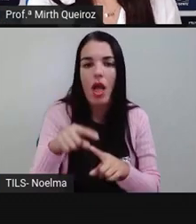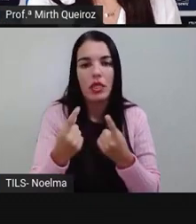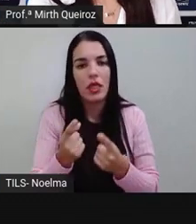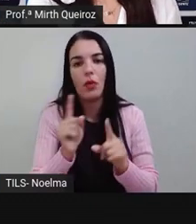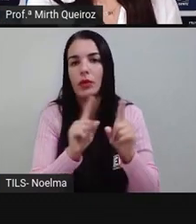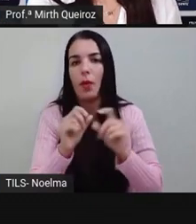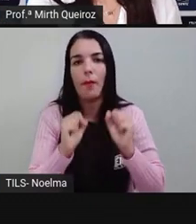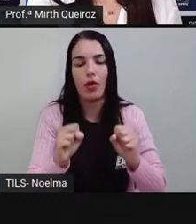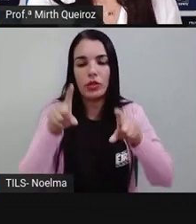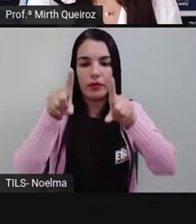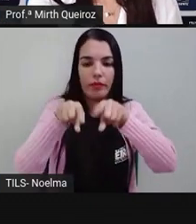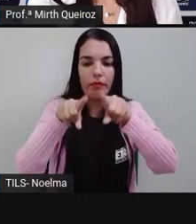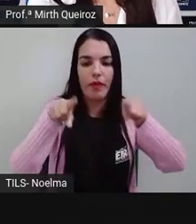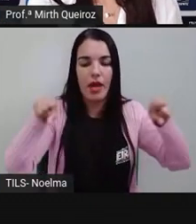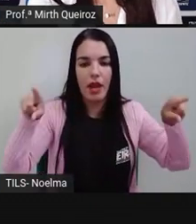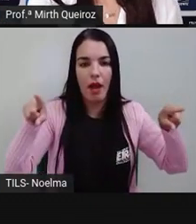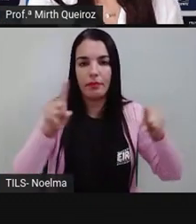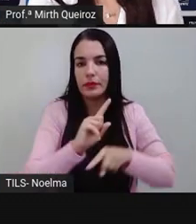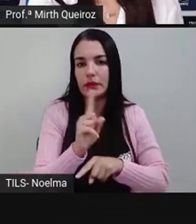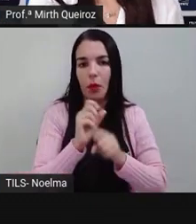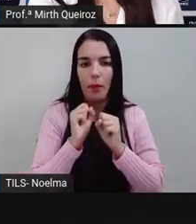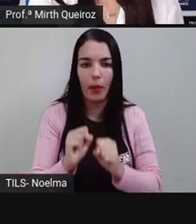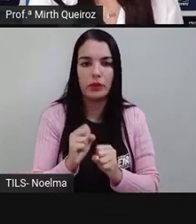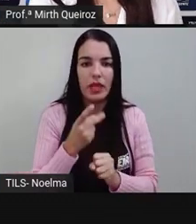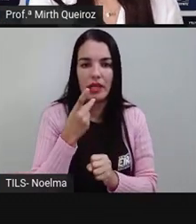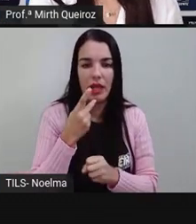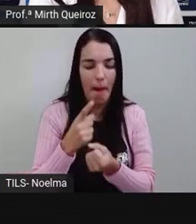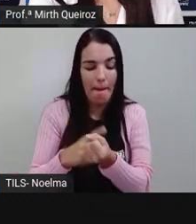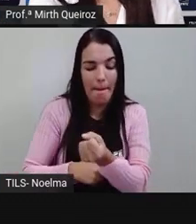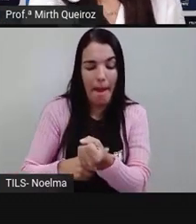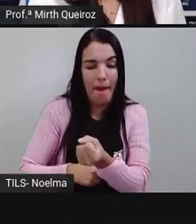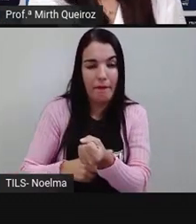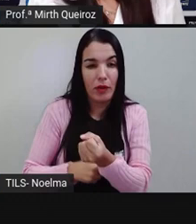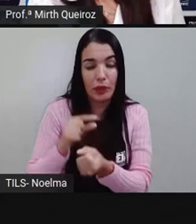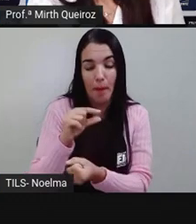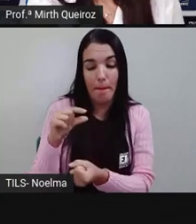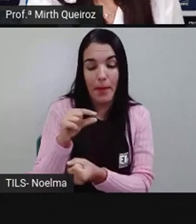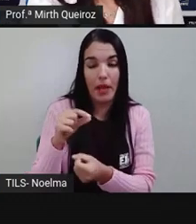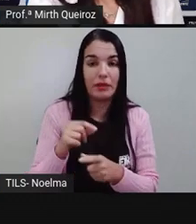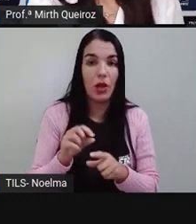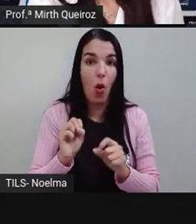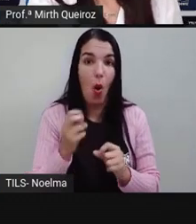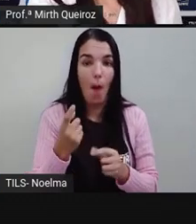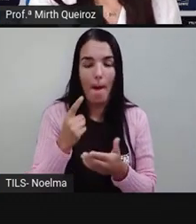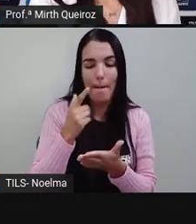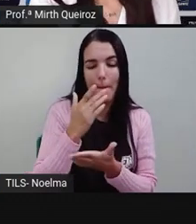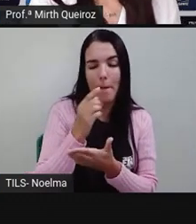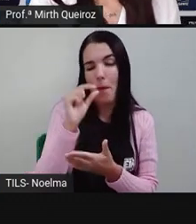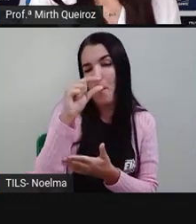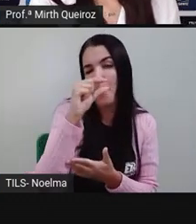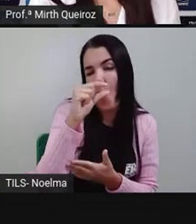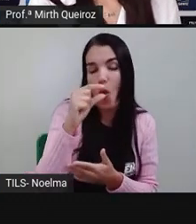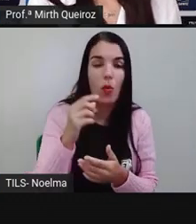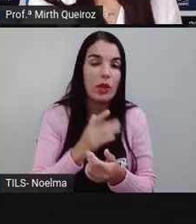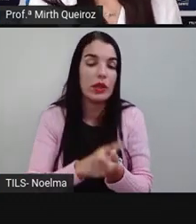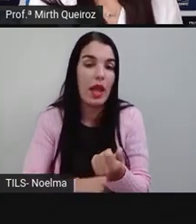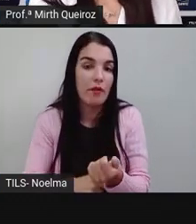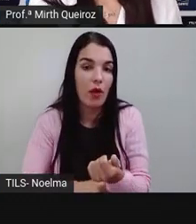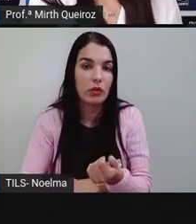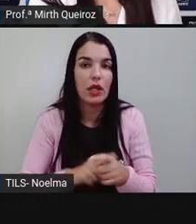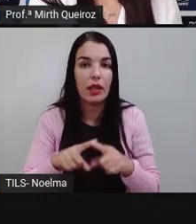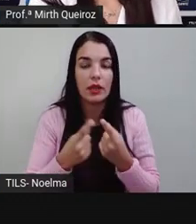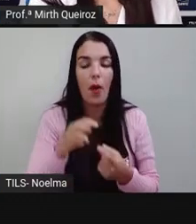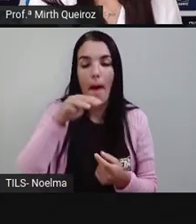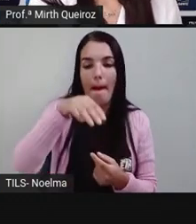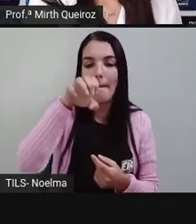a tirinha, estou meio nervosa, né? Porque um pouco nervosa, aí se torna invariável e meio